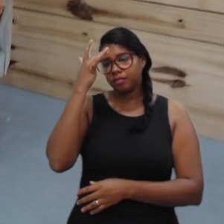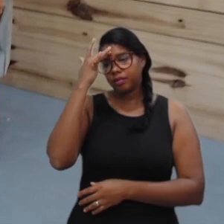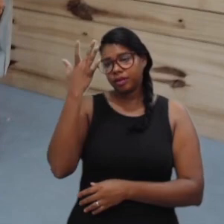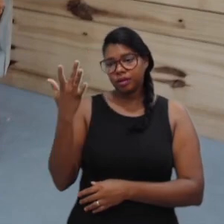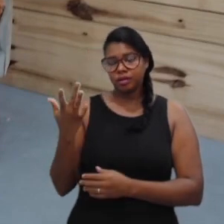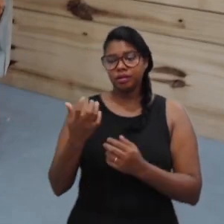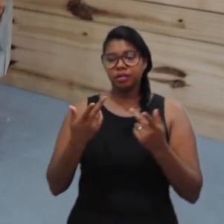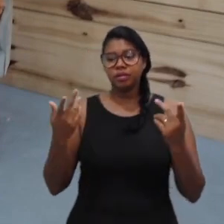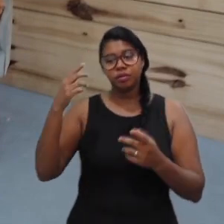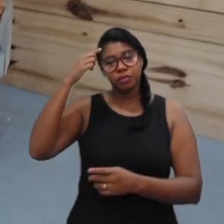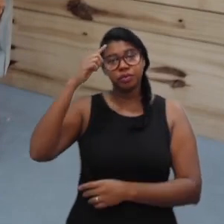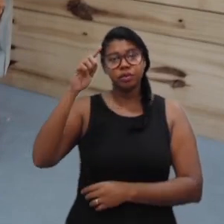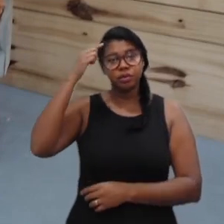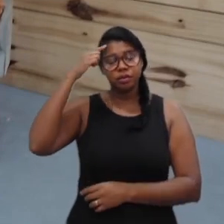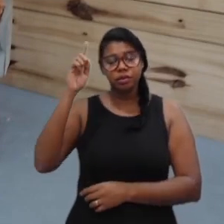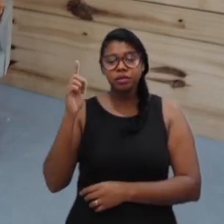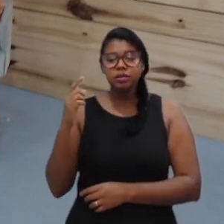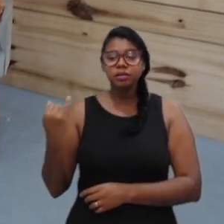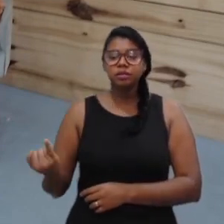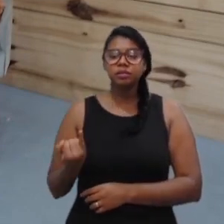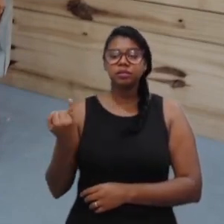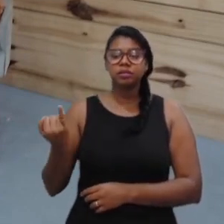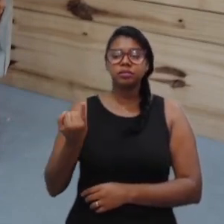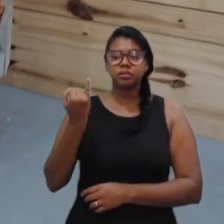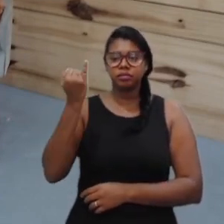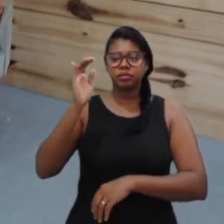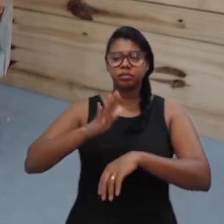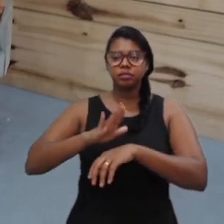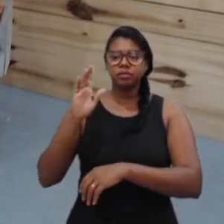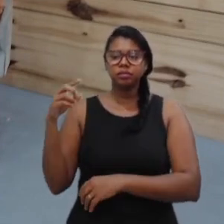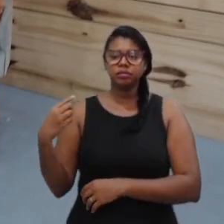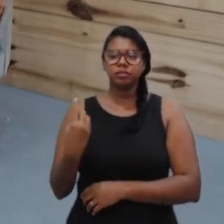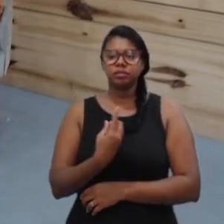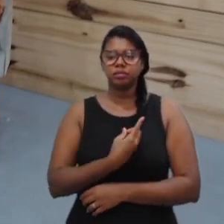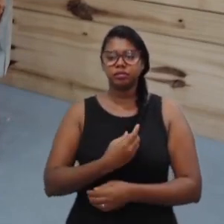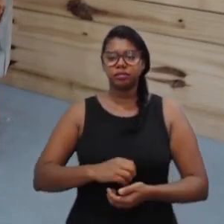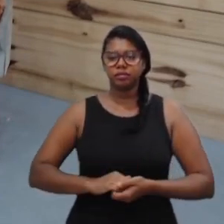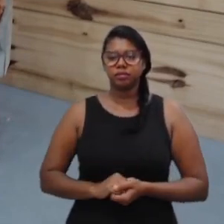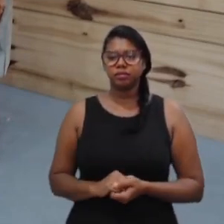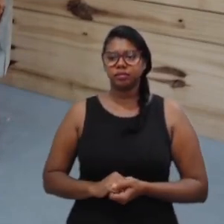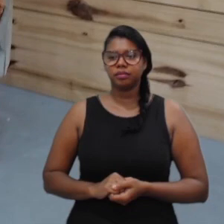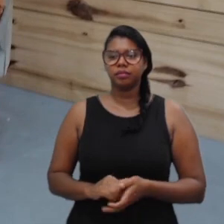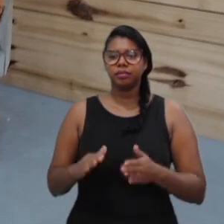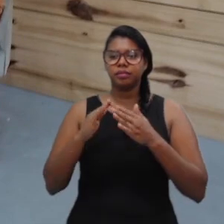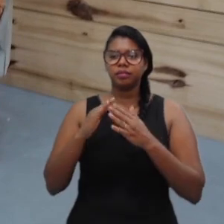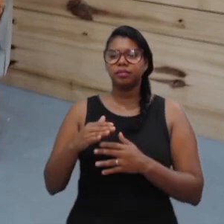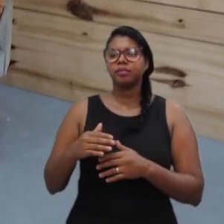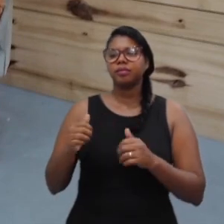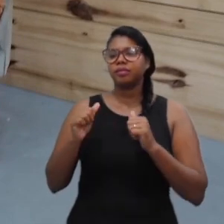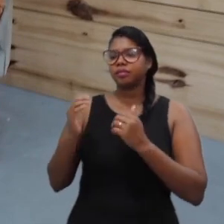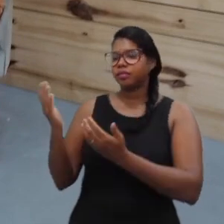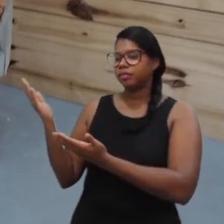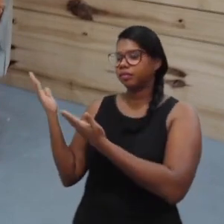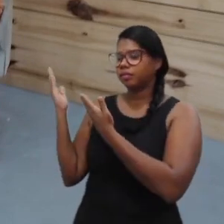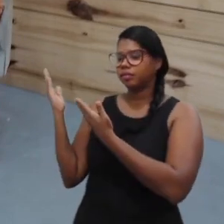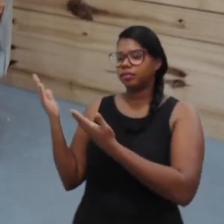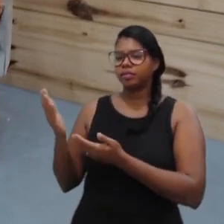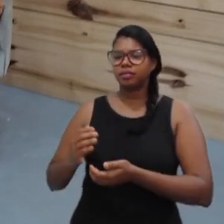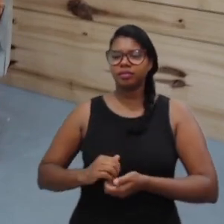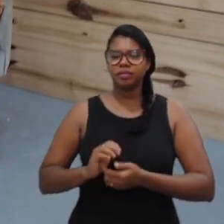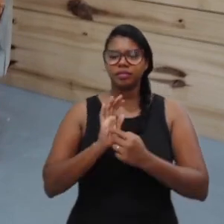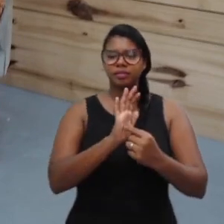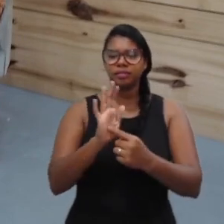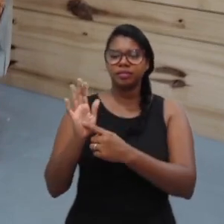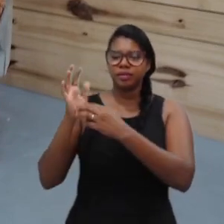coisa do cotidiano. Mas ela tem uma importância tão grande para a gente. Por favor, professora, fique à vontade, se apresente e fale um pouco a